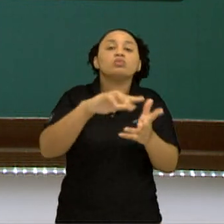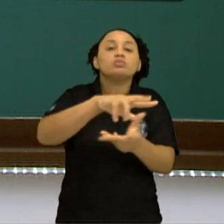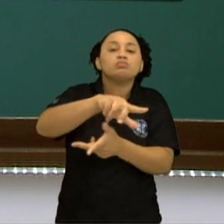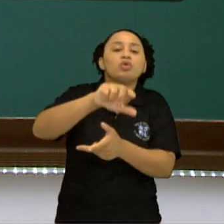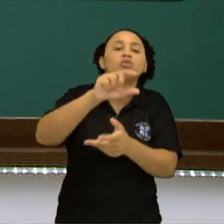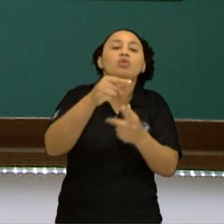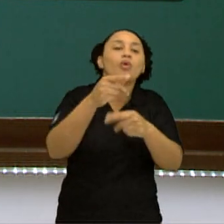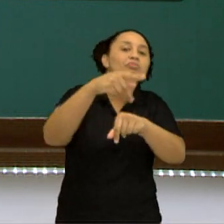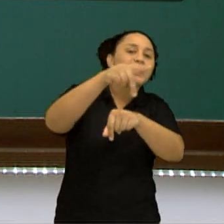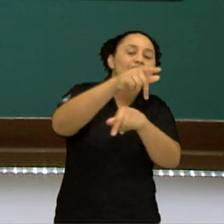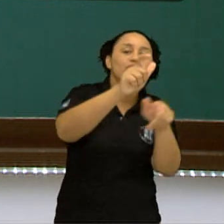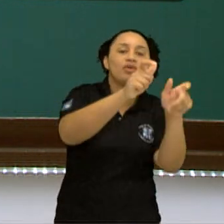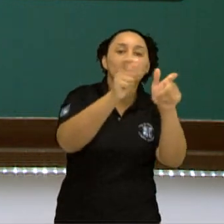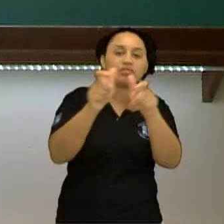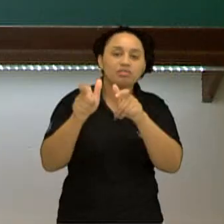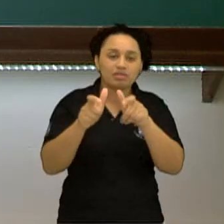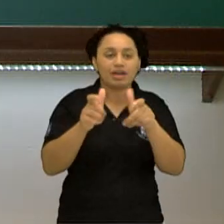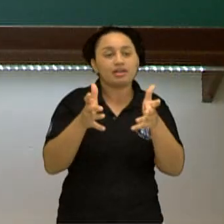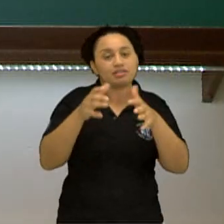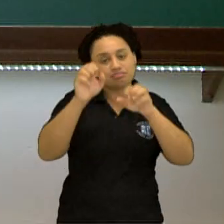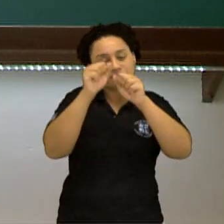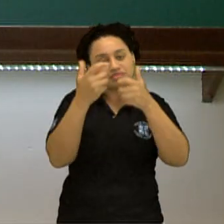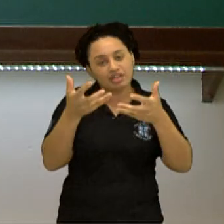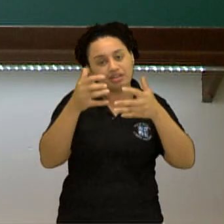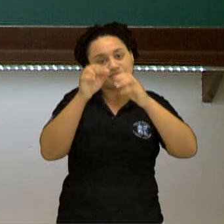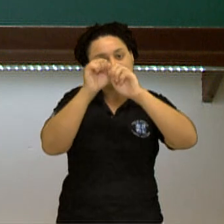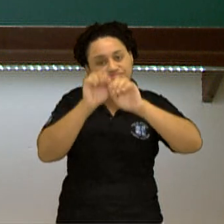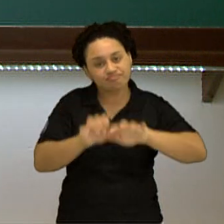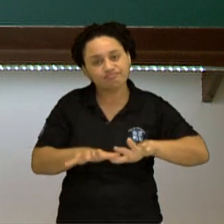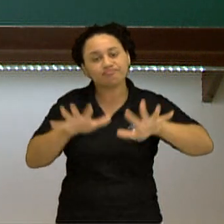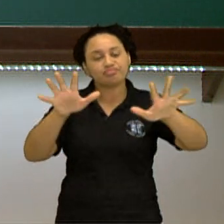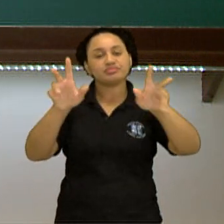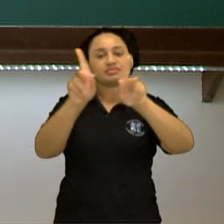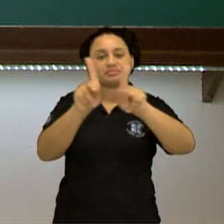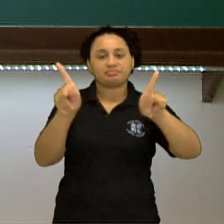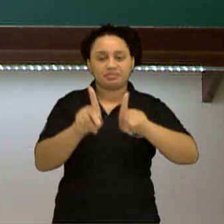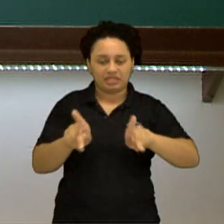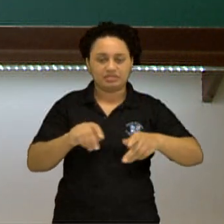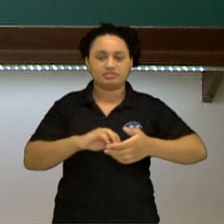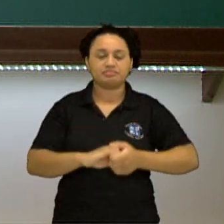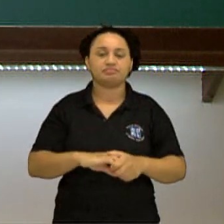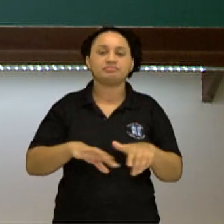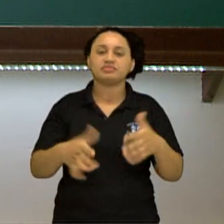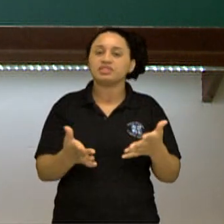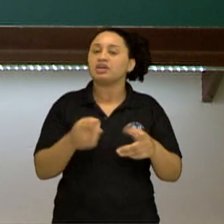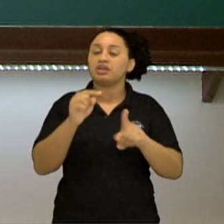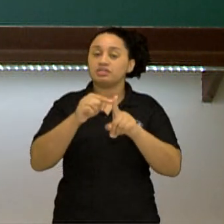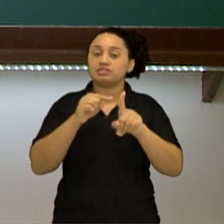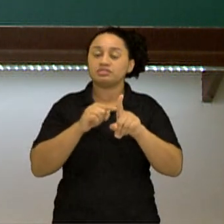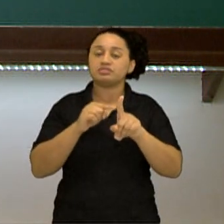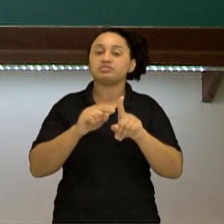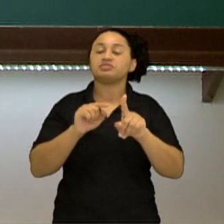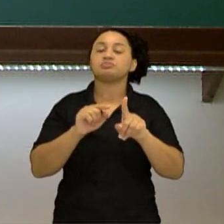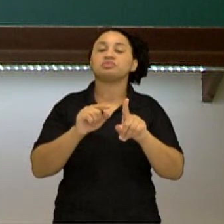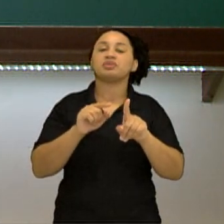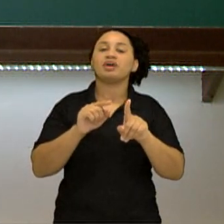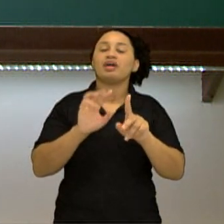onde eles queriam disseminar, espalhar a paz. Então, isso era um tipo de obra